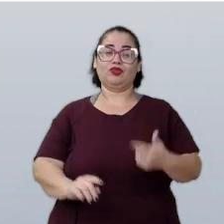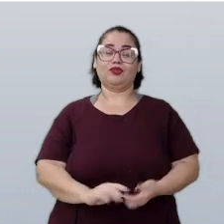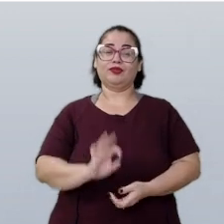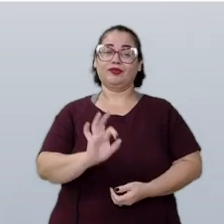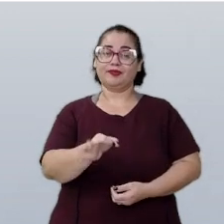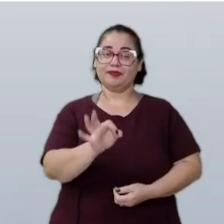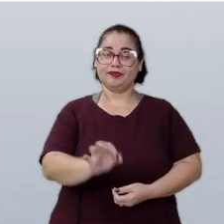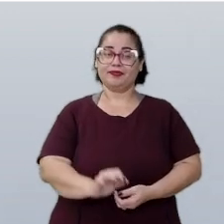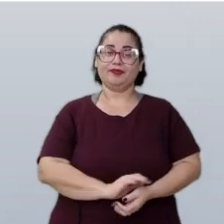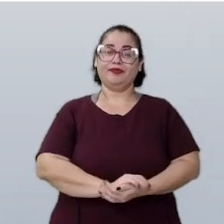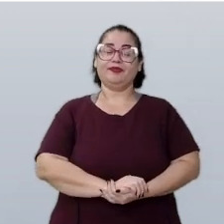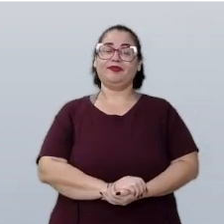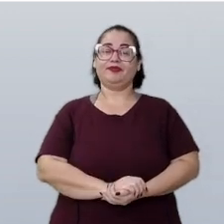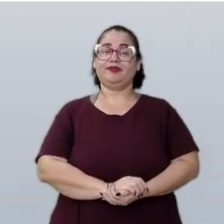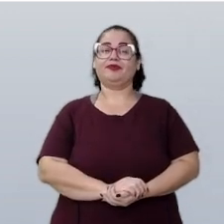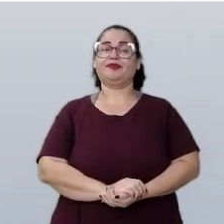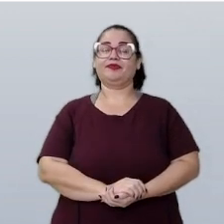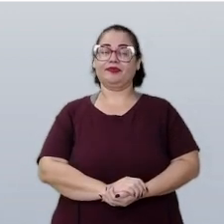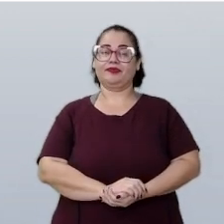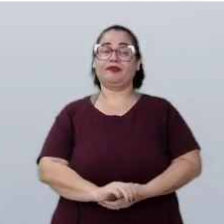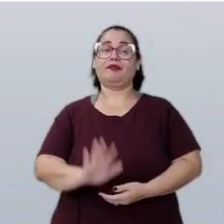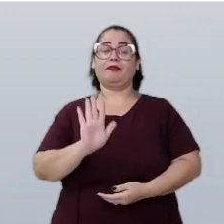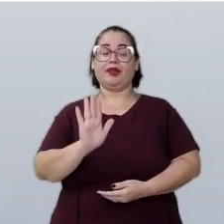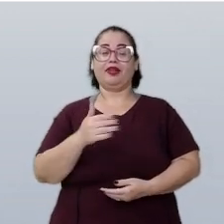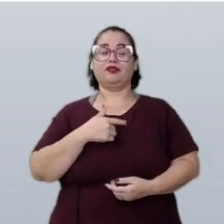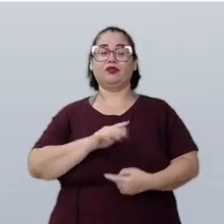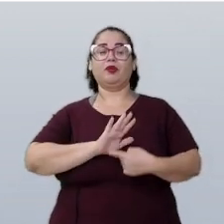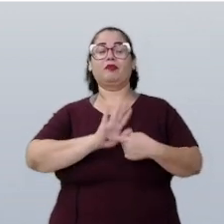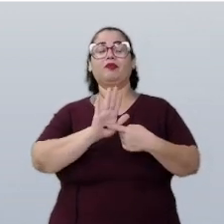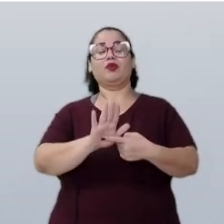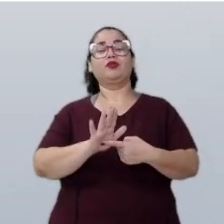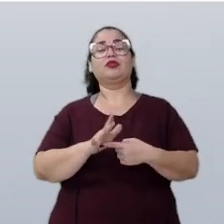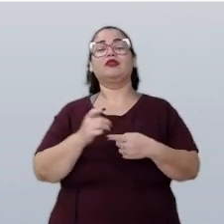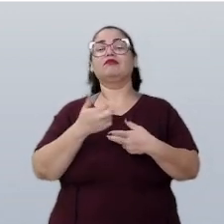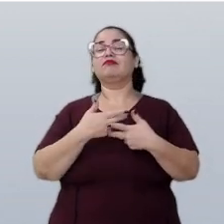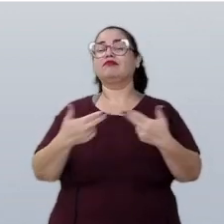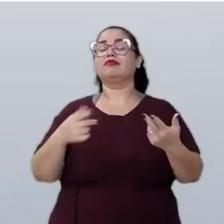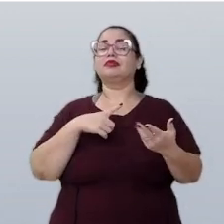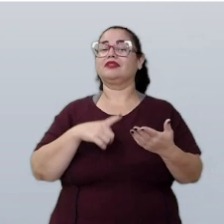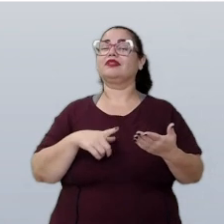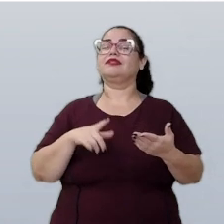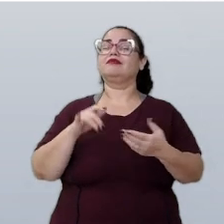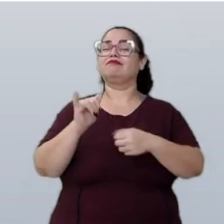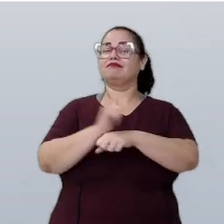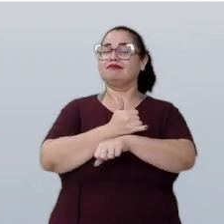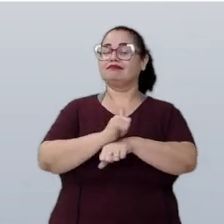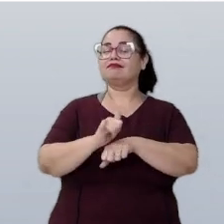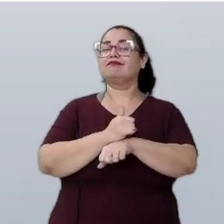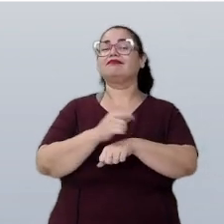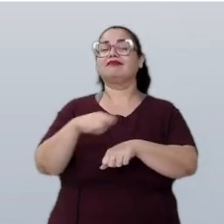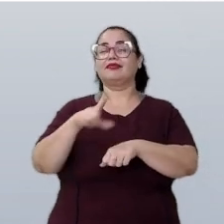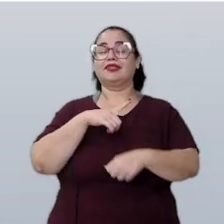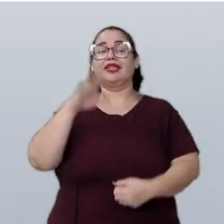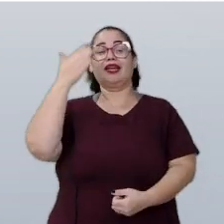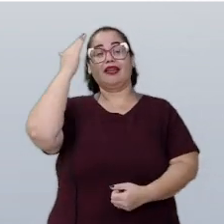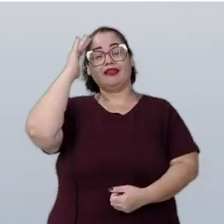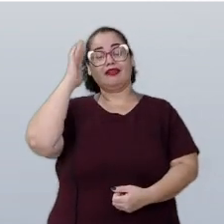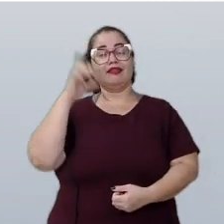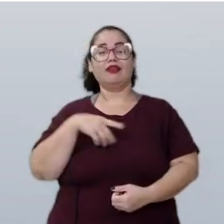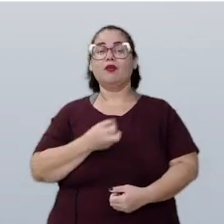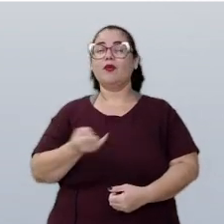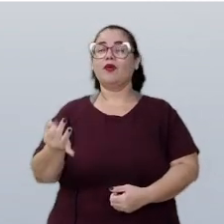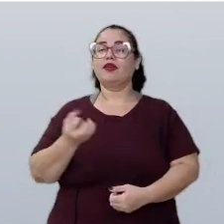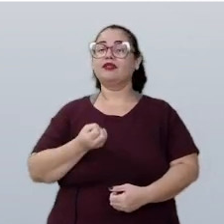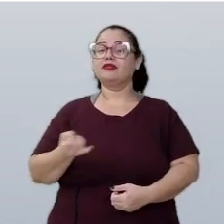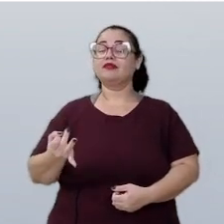Certo? Mas, vou te mostrar alguns artifícios para entender essa quantidade